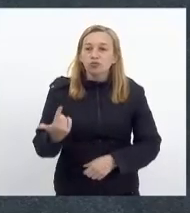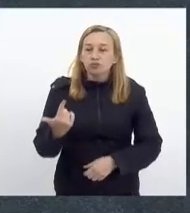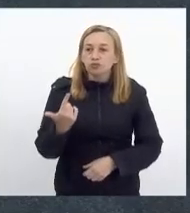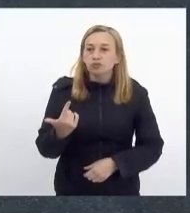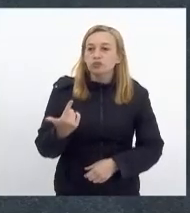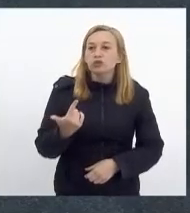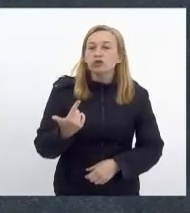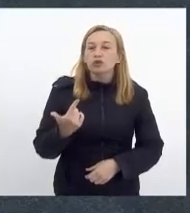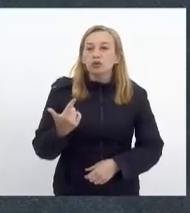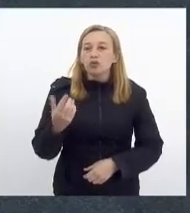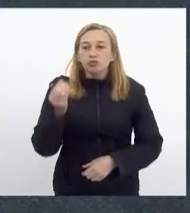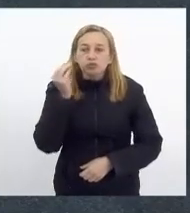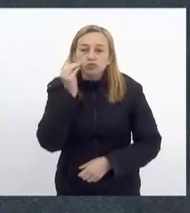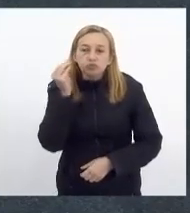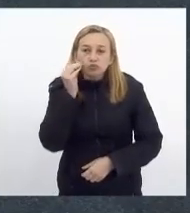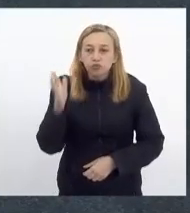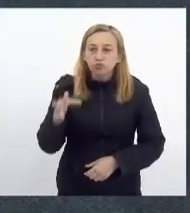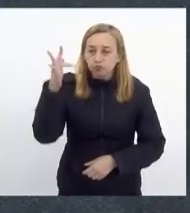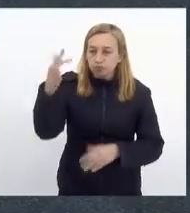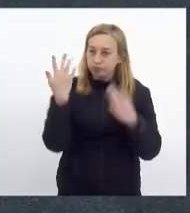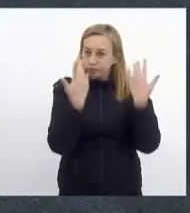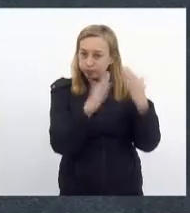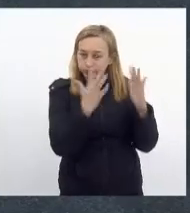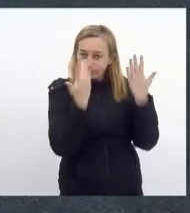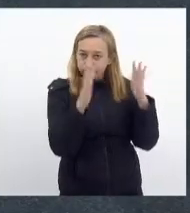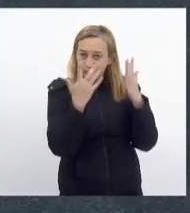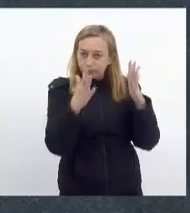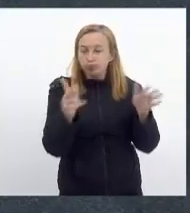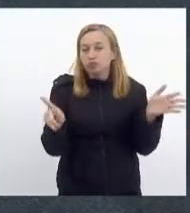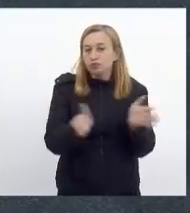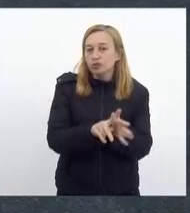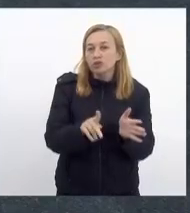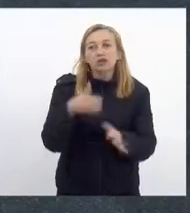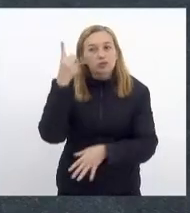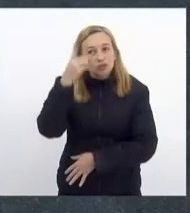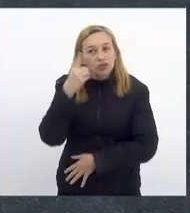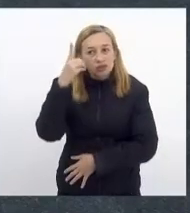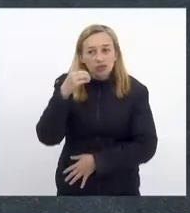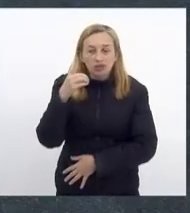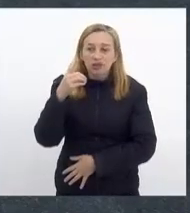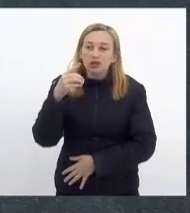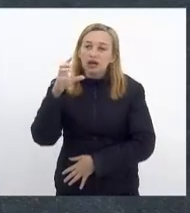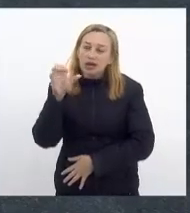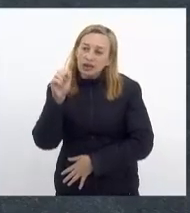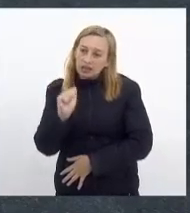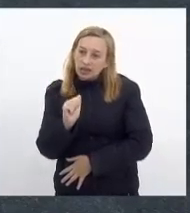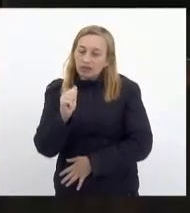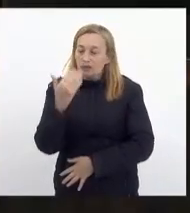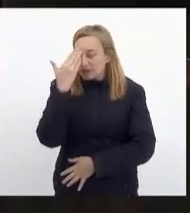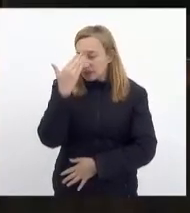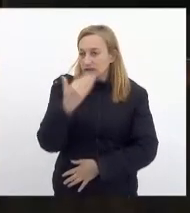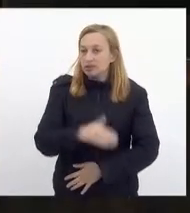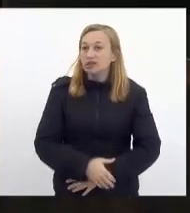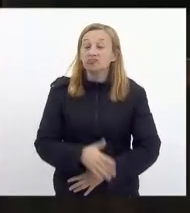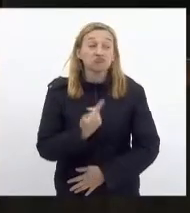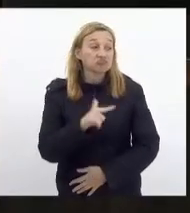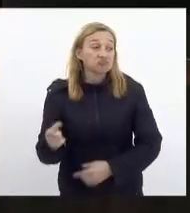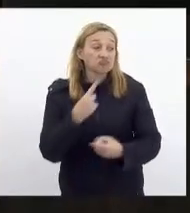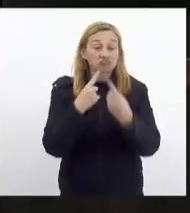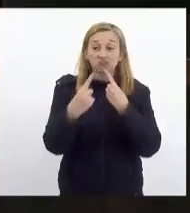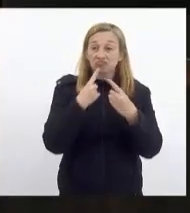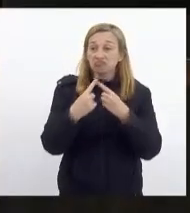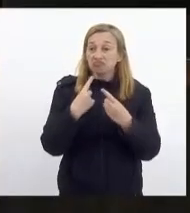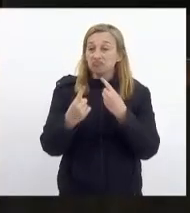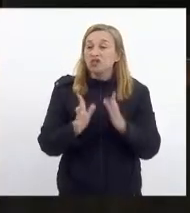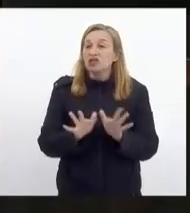futuro. Então, os nossos aplausos ao projeto do deputado Márcio Canella. Muito obrigada. Não havendo mais quem queira